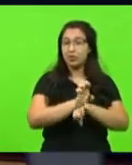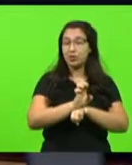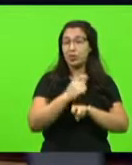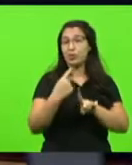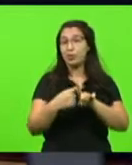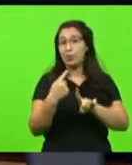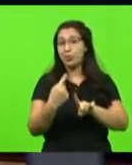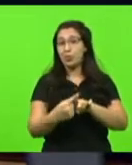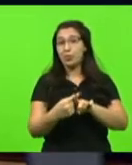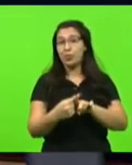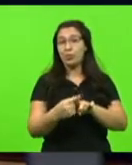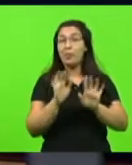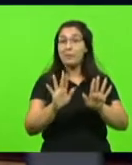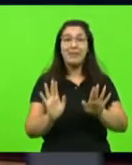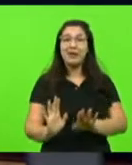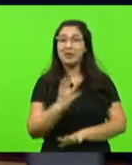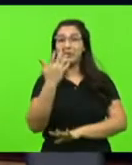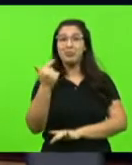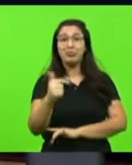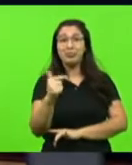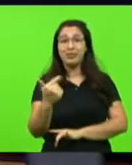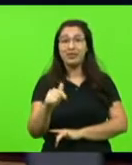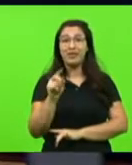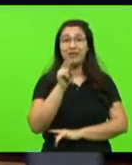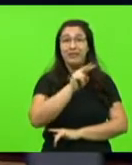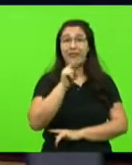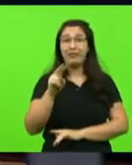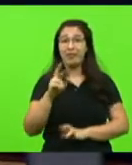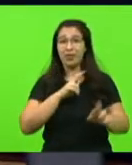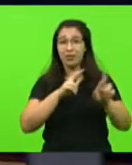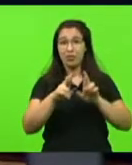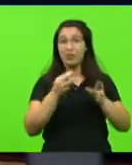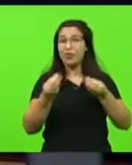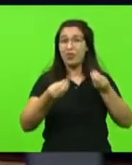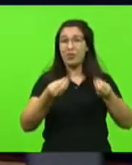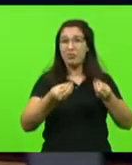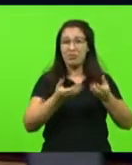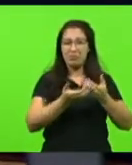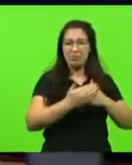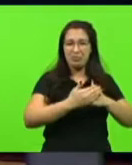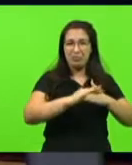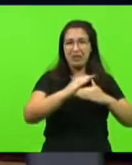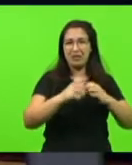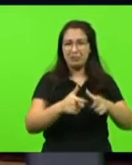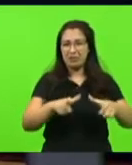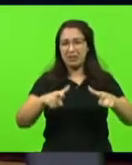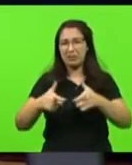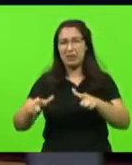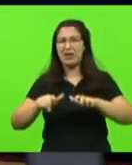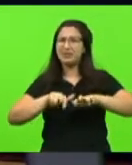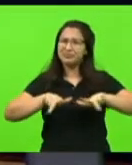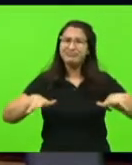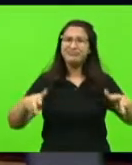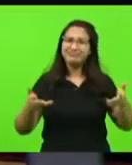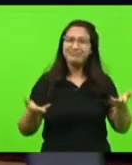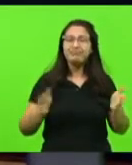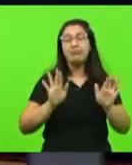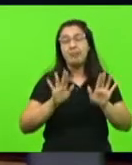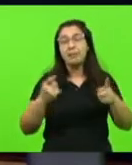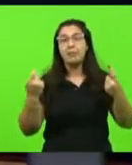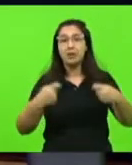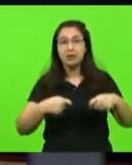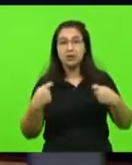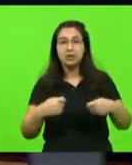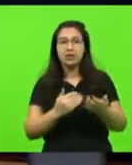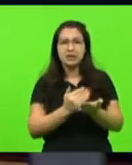nós estamos com as rodovias nas situações em que elas estão. Então, nada mais justo do que parte do